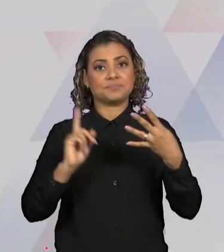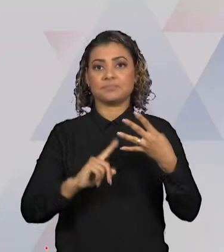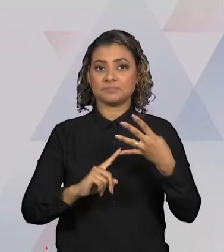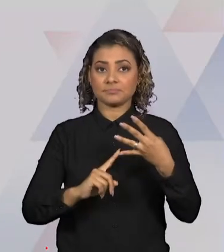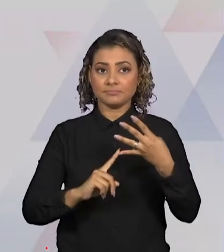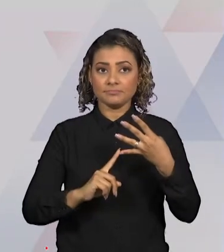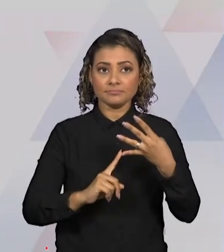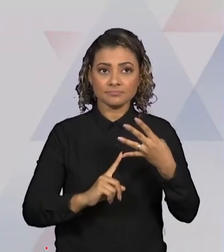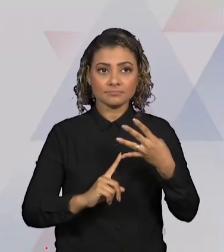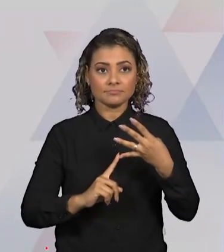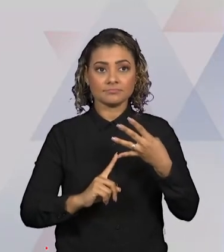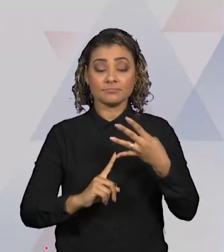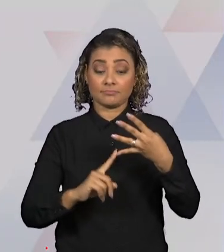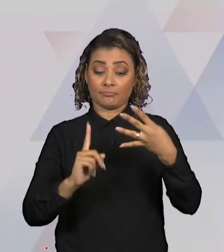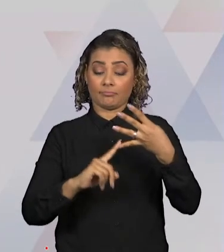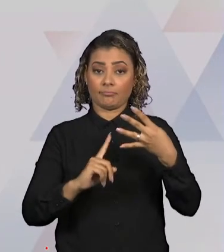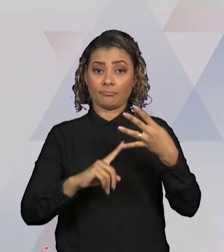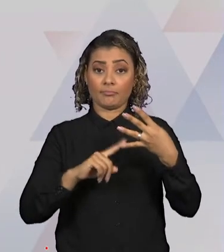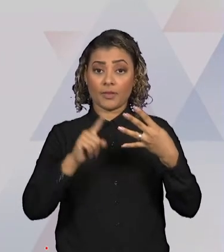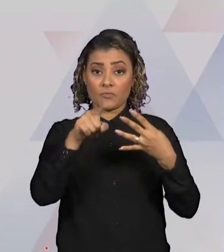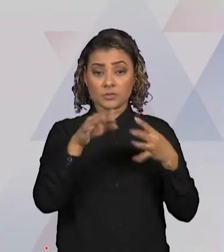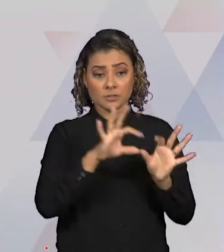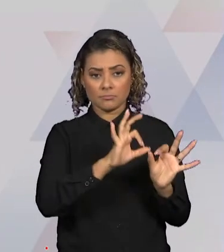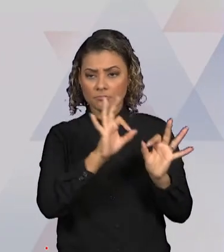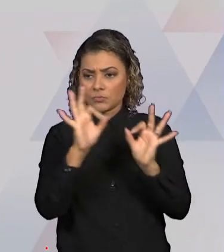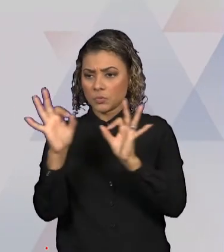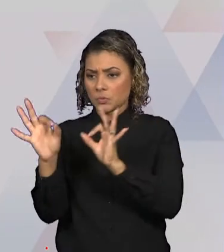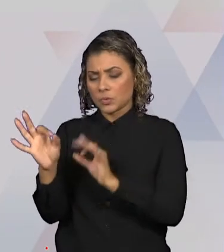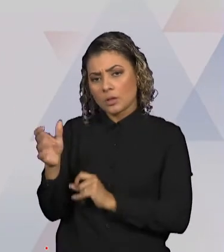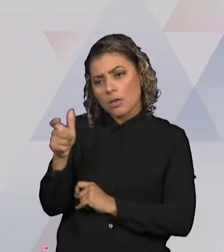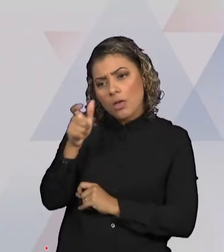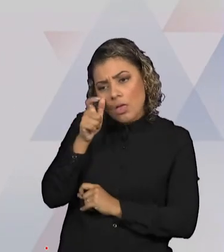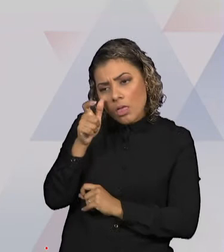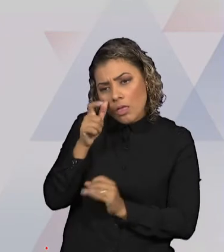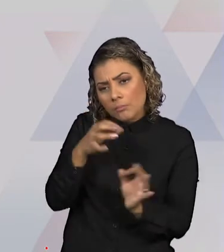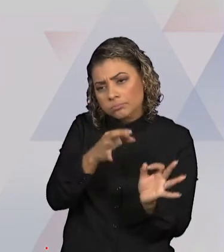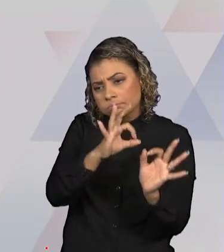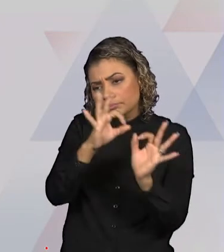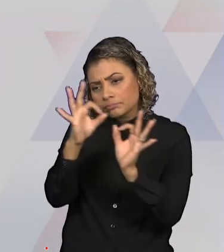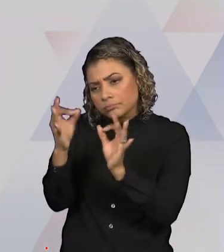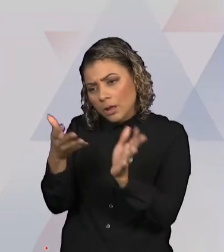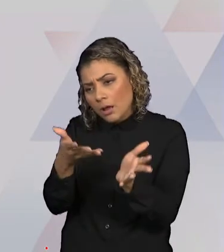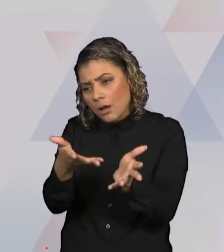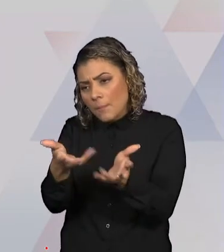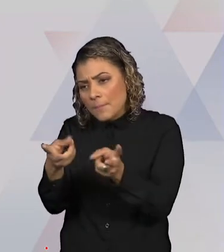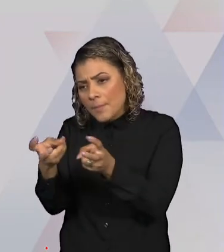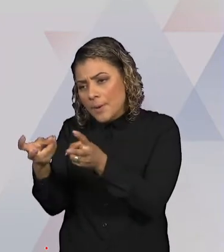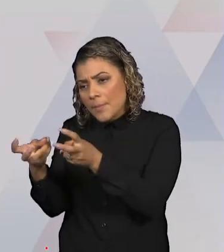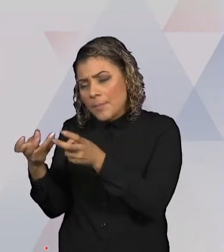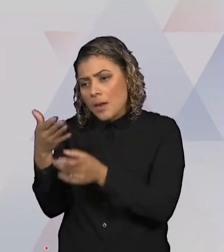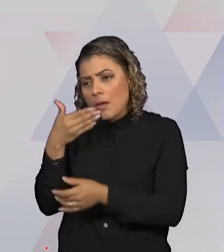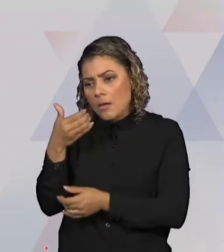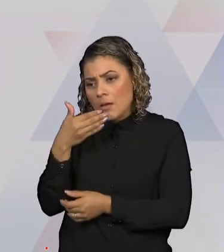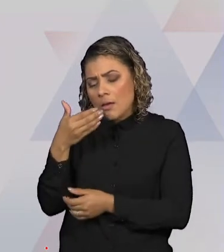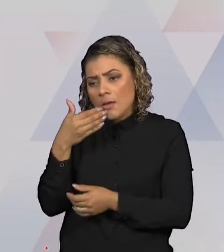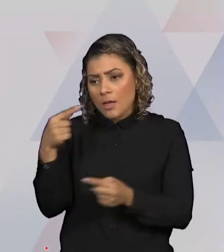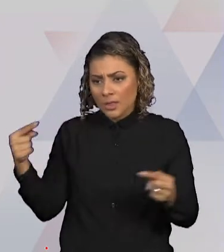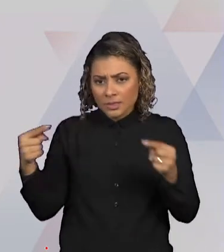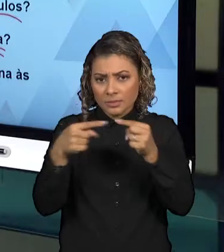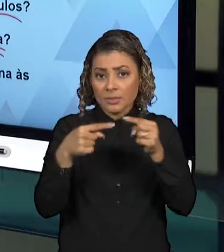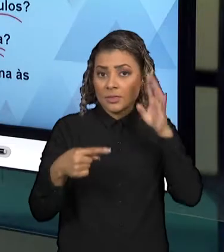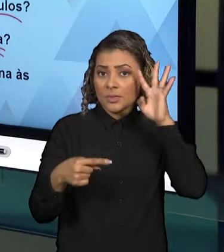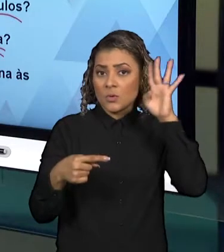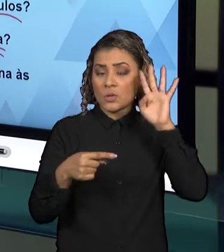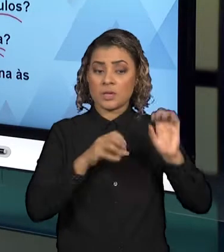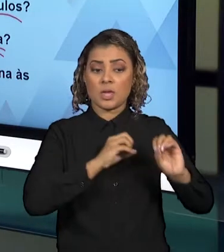como o que foi observado se relaciona às teorias da educação?